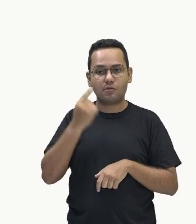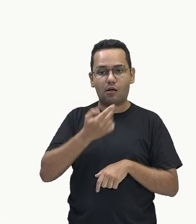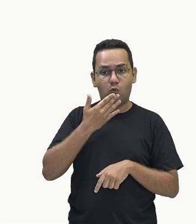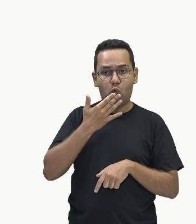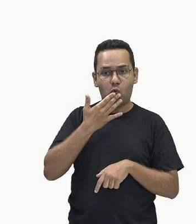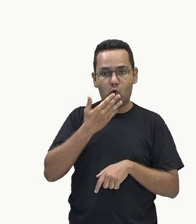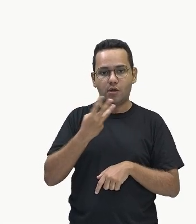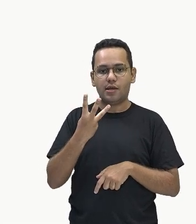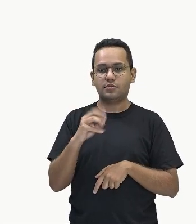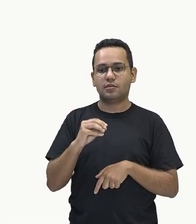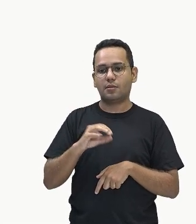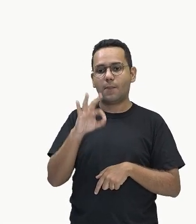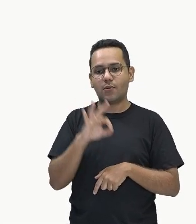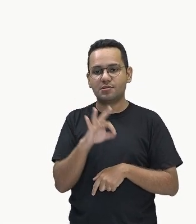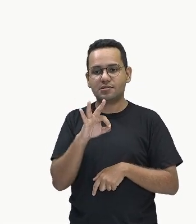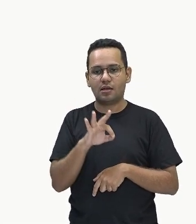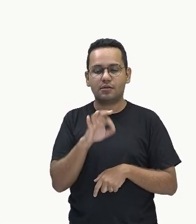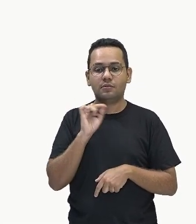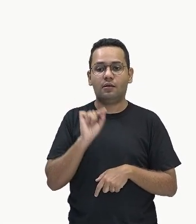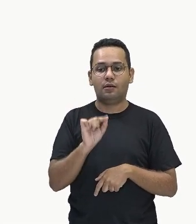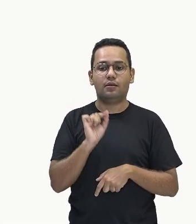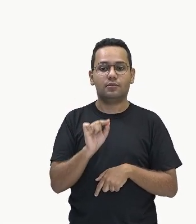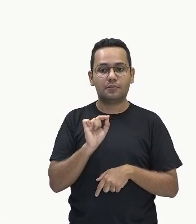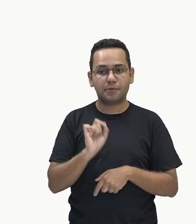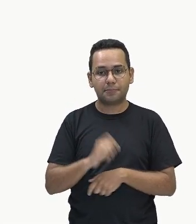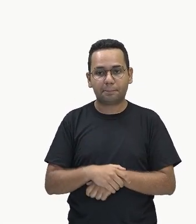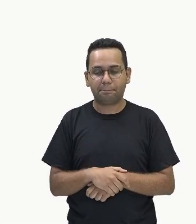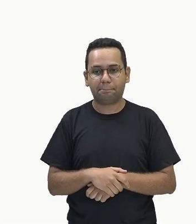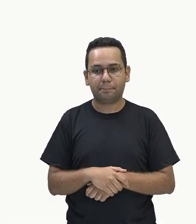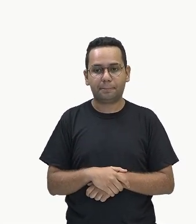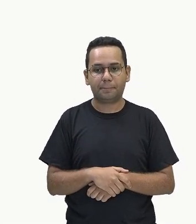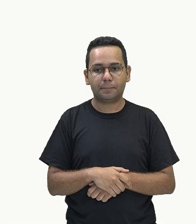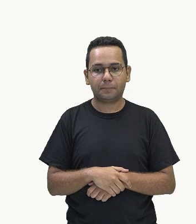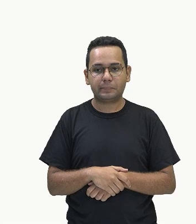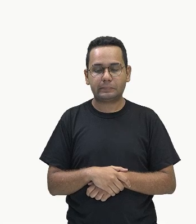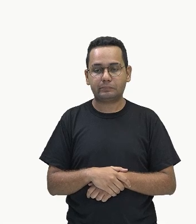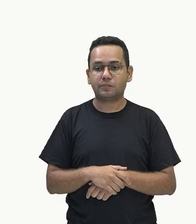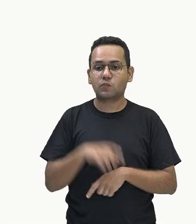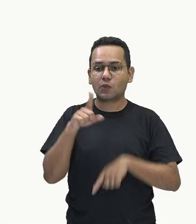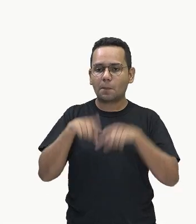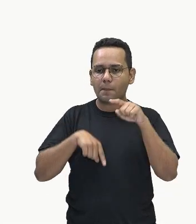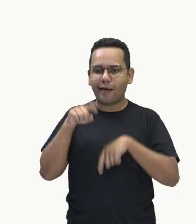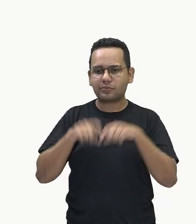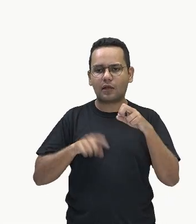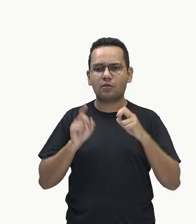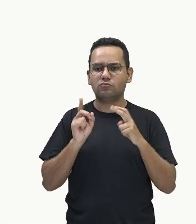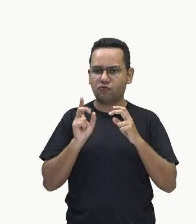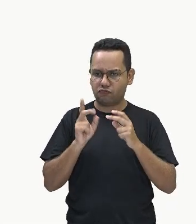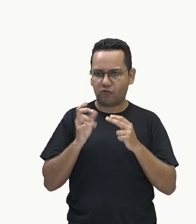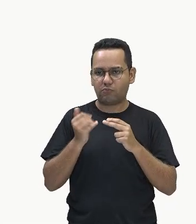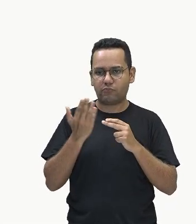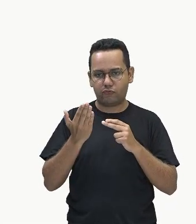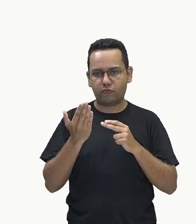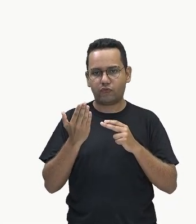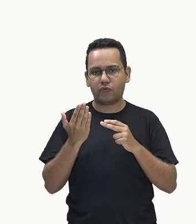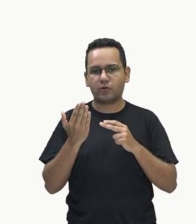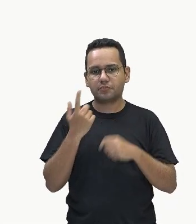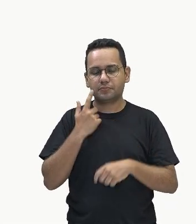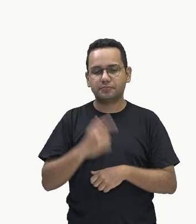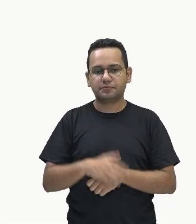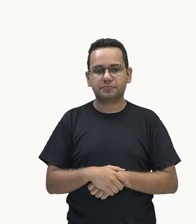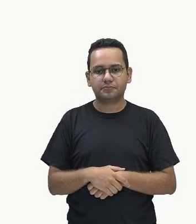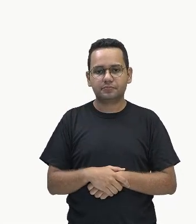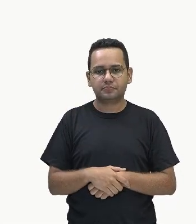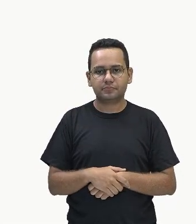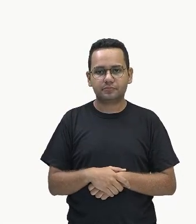30%. Então, 30% dessa, 30% da exportação dessa empresa foi de itens automotivos.